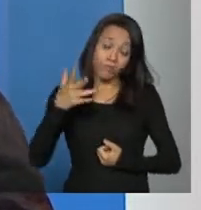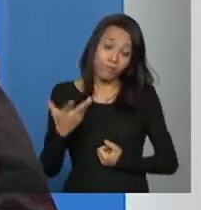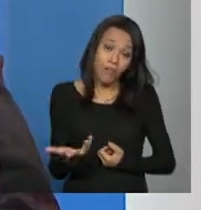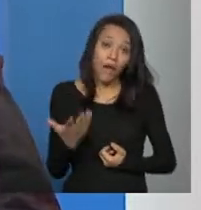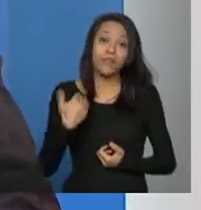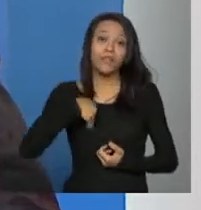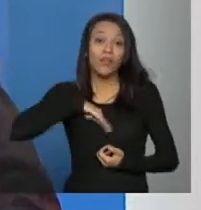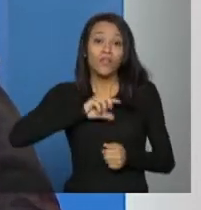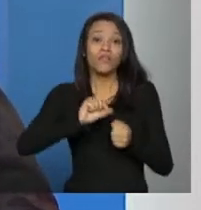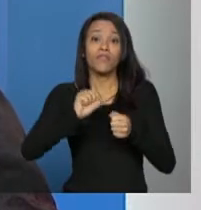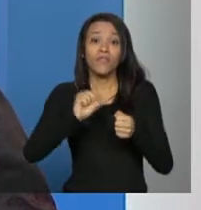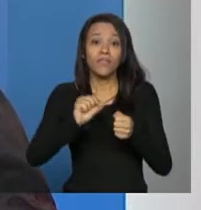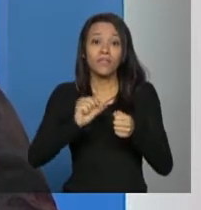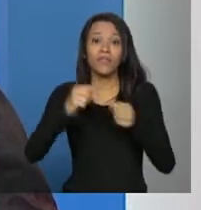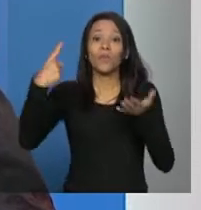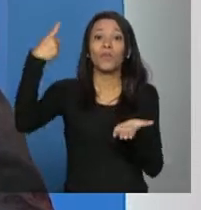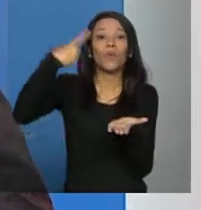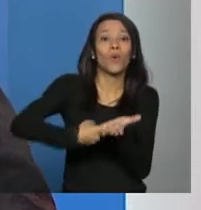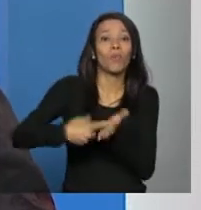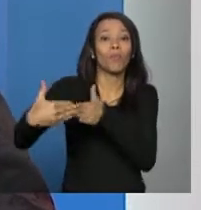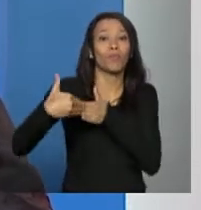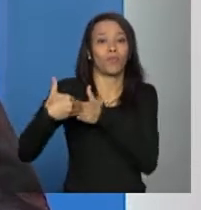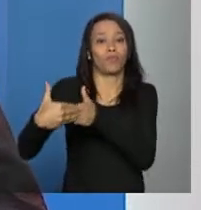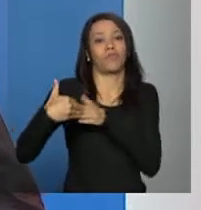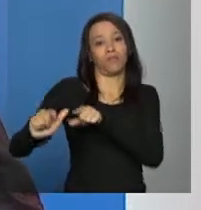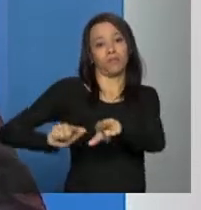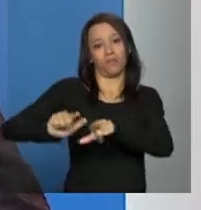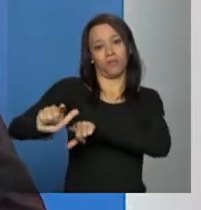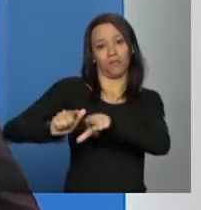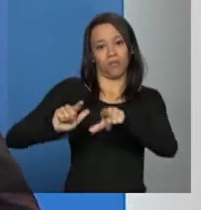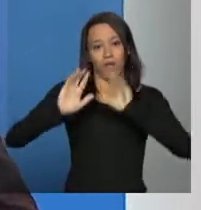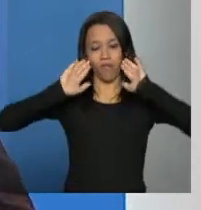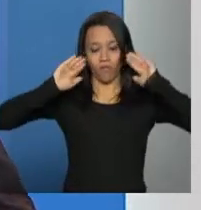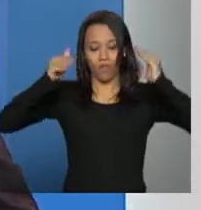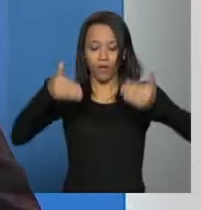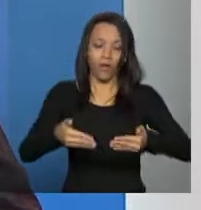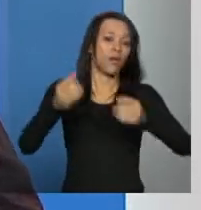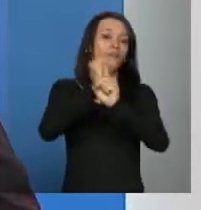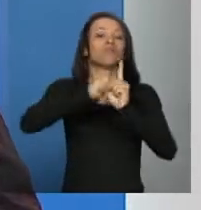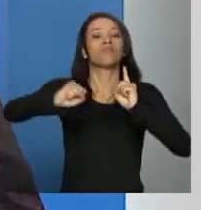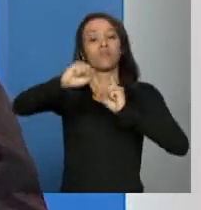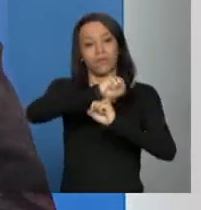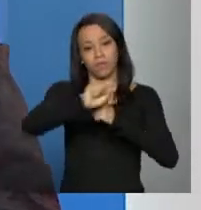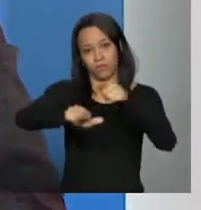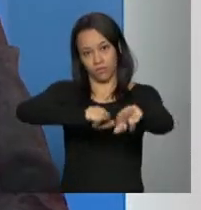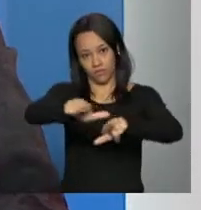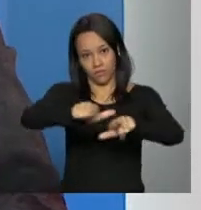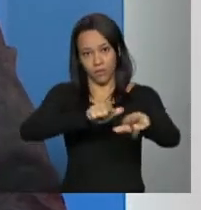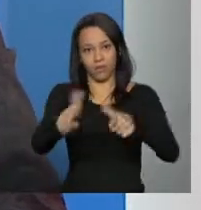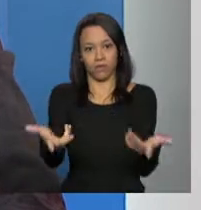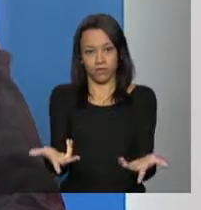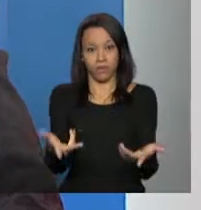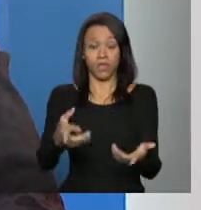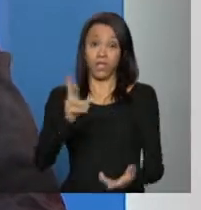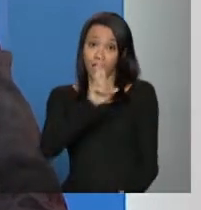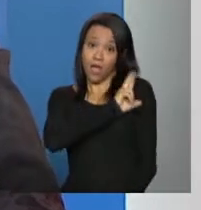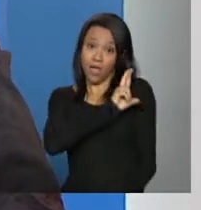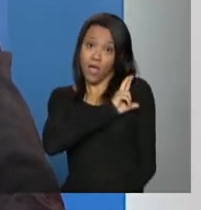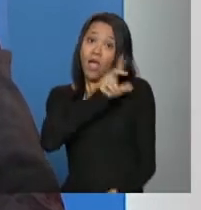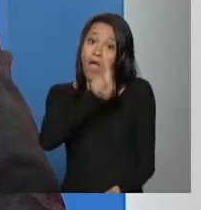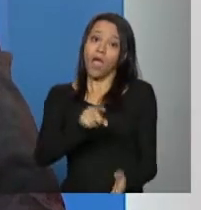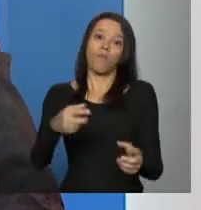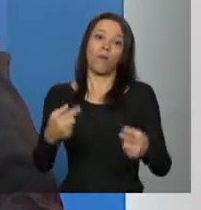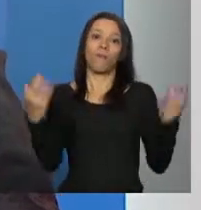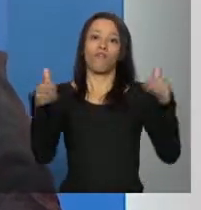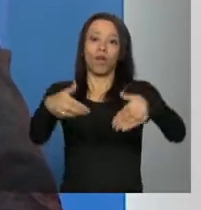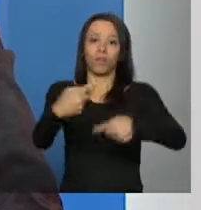aqui de uma questão pactuada de responsabilidades com o sistema único de assistência social de responsabilidade com a política que é